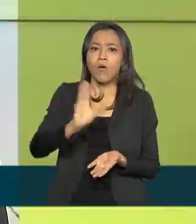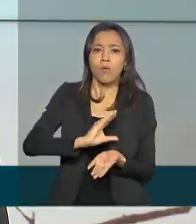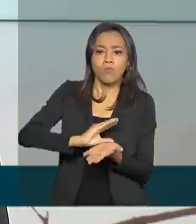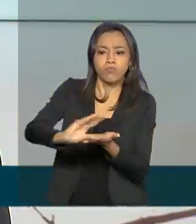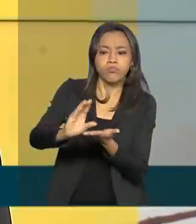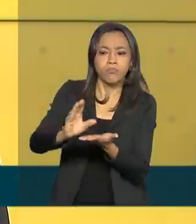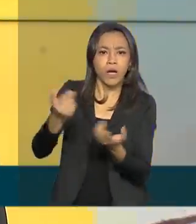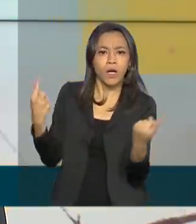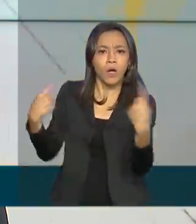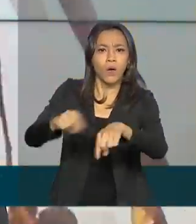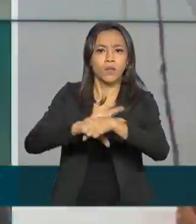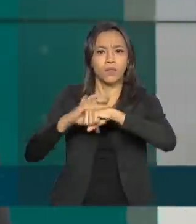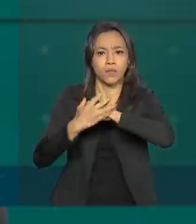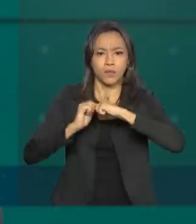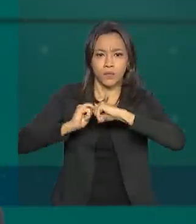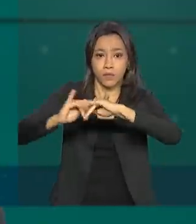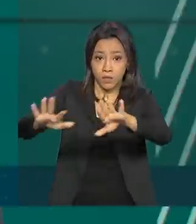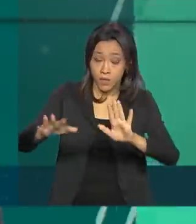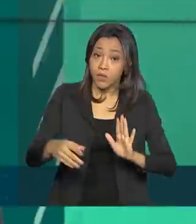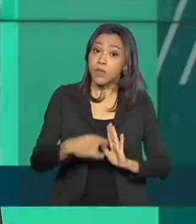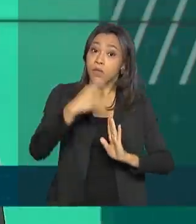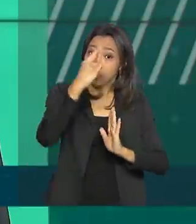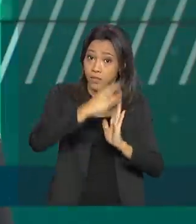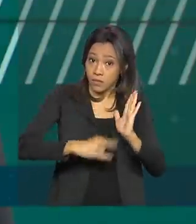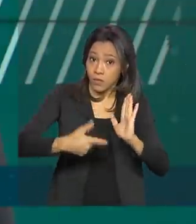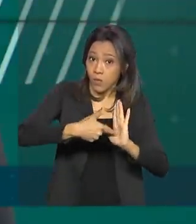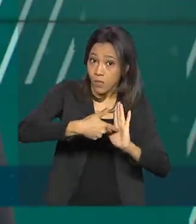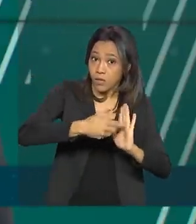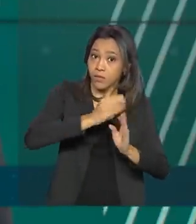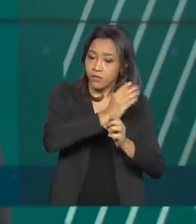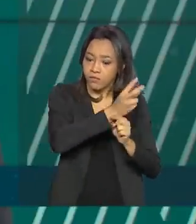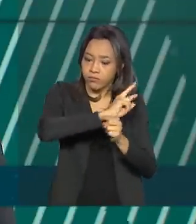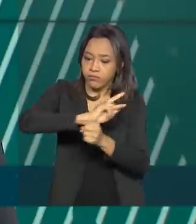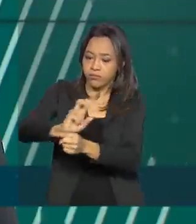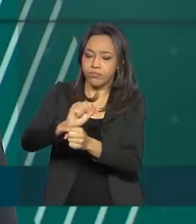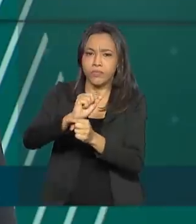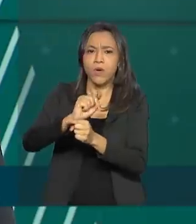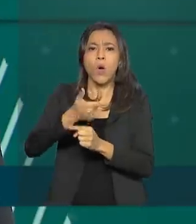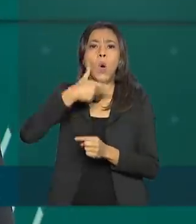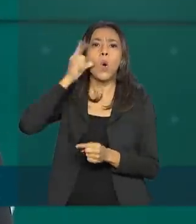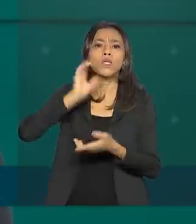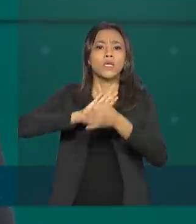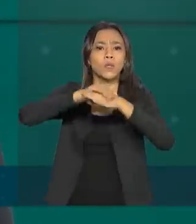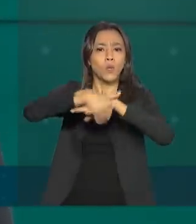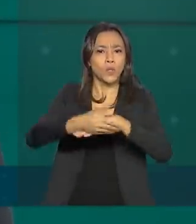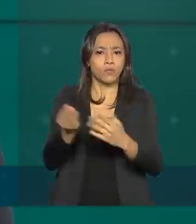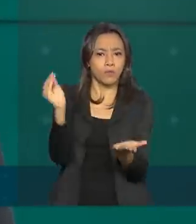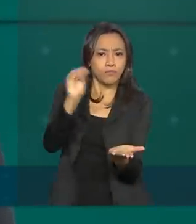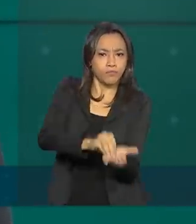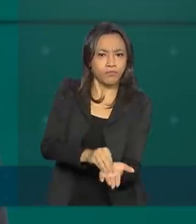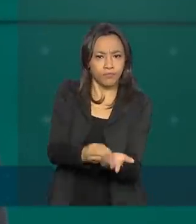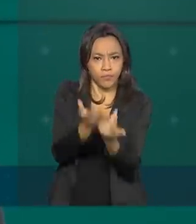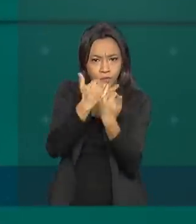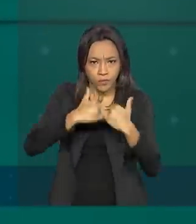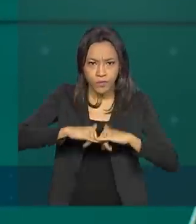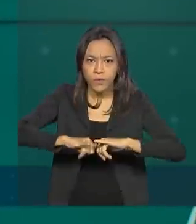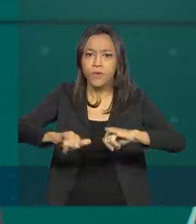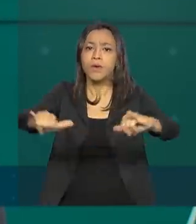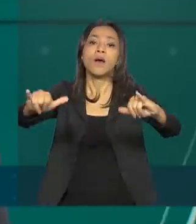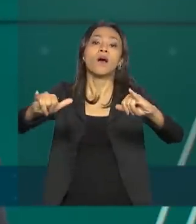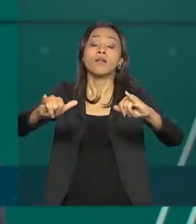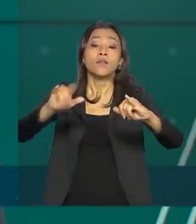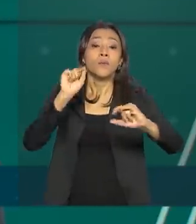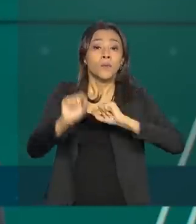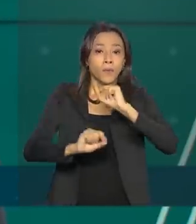coronavírus. A portaria de transferência do crédito extraordinário foi publicada na noite de ontem, no Diário Oficial da União, conforme